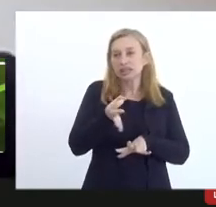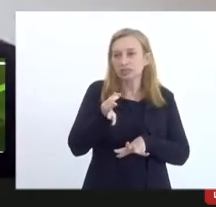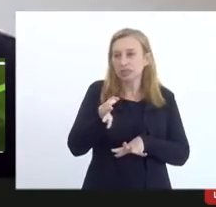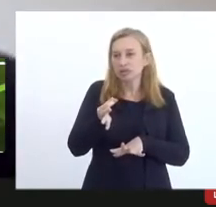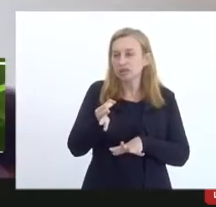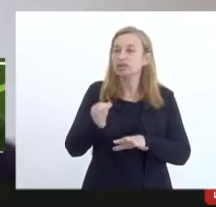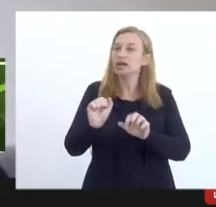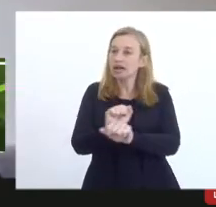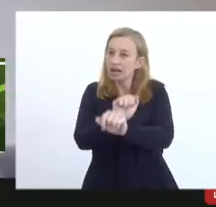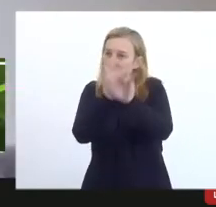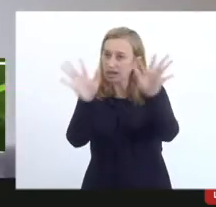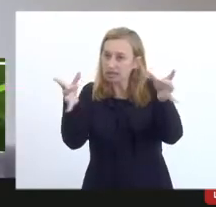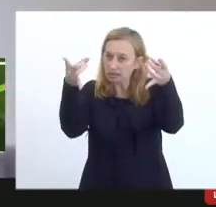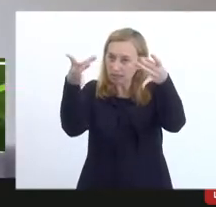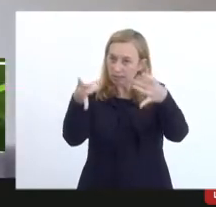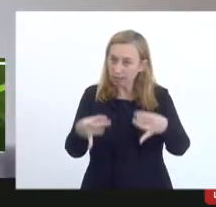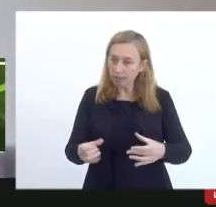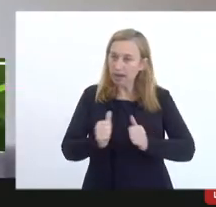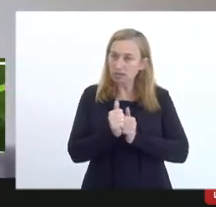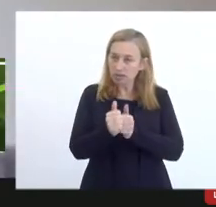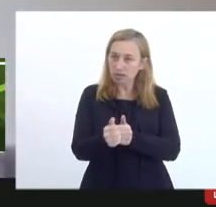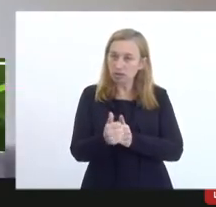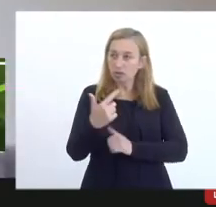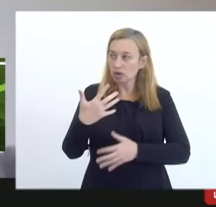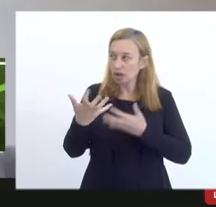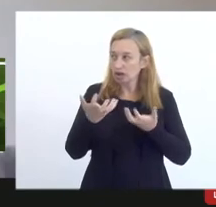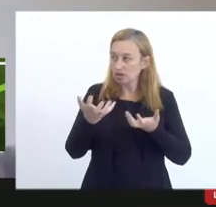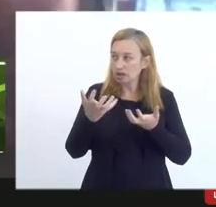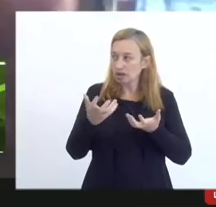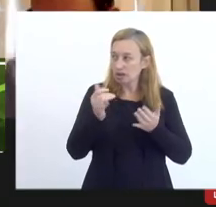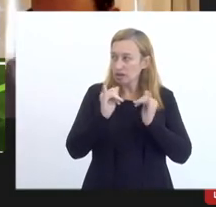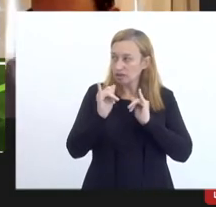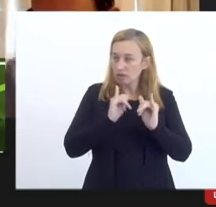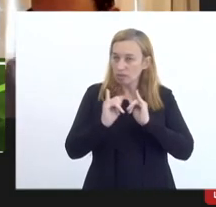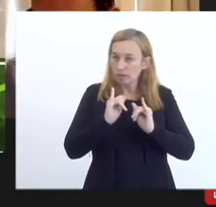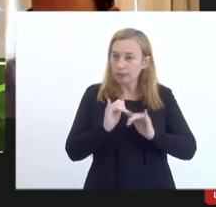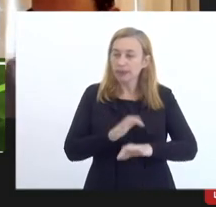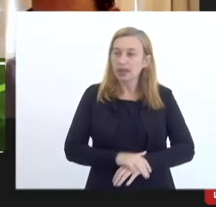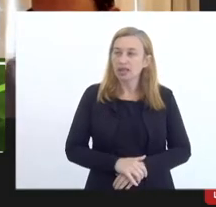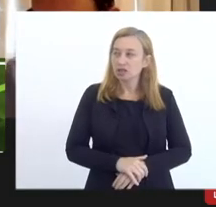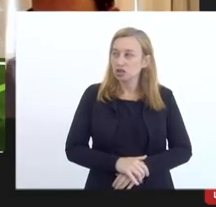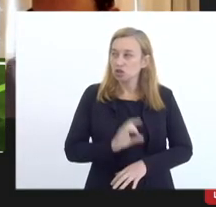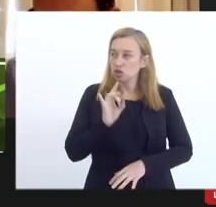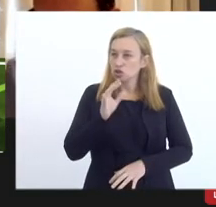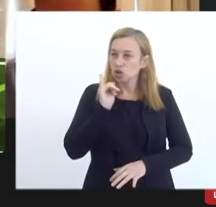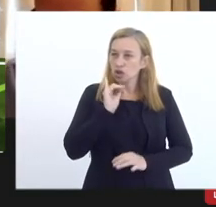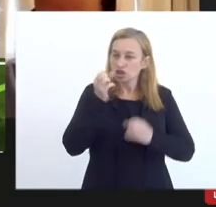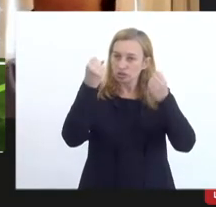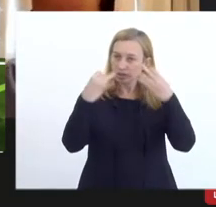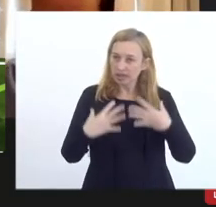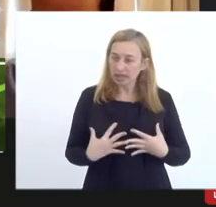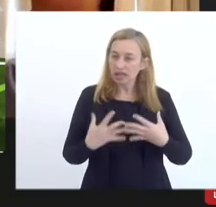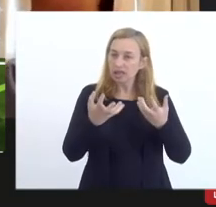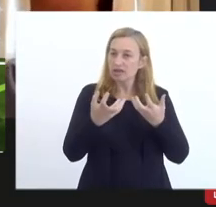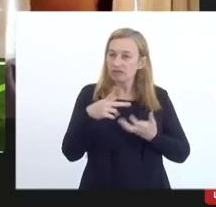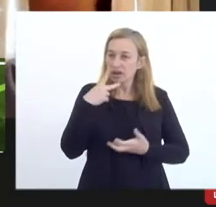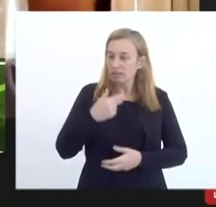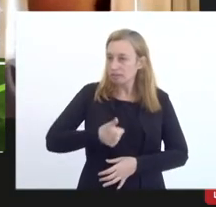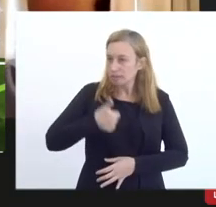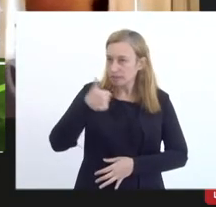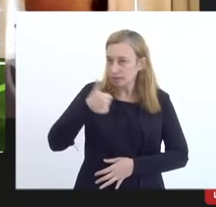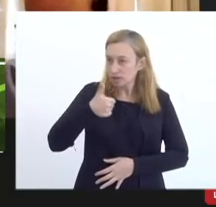de transparência auxiliam isso é isso que eu estou querendo falar só um instante antes de alguém explicar aqui eu quero dizer primeiro que eu